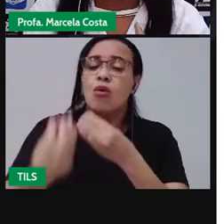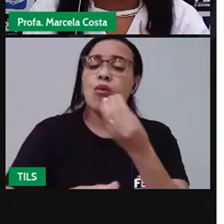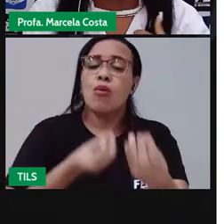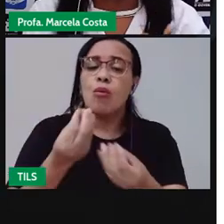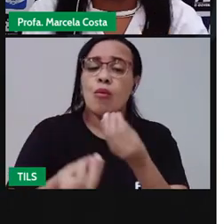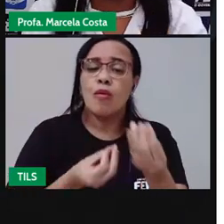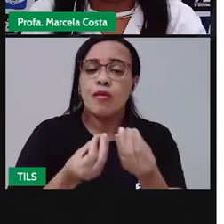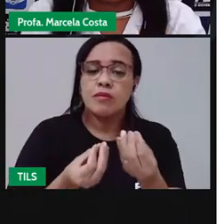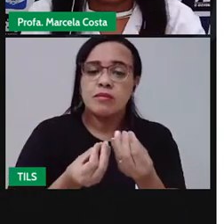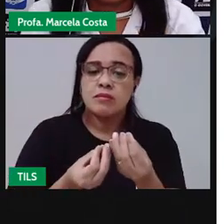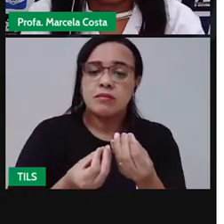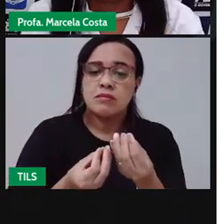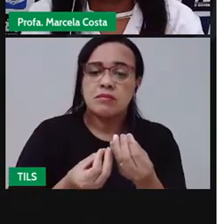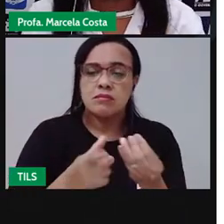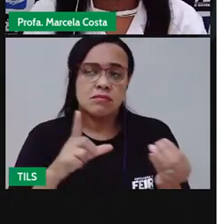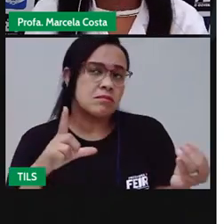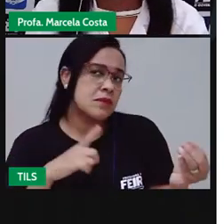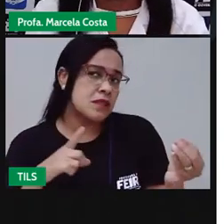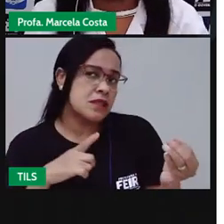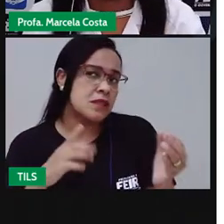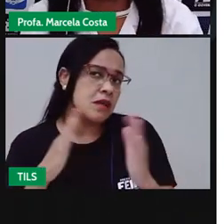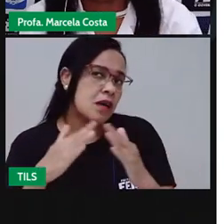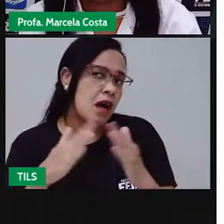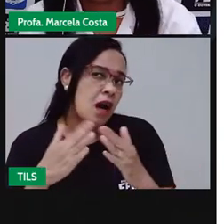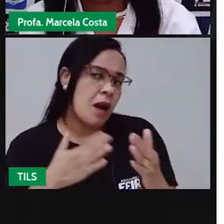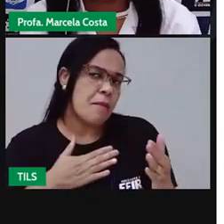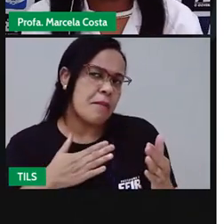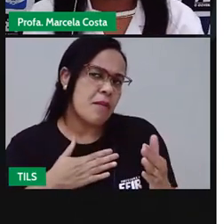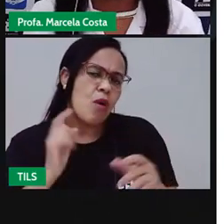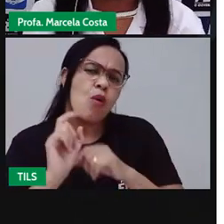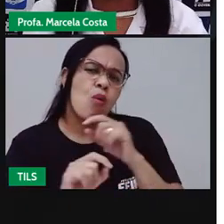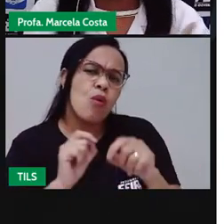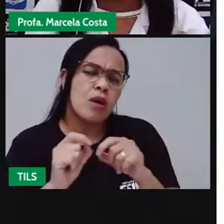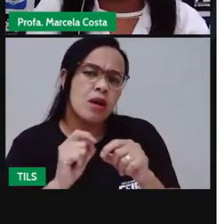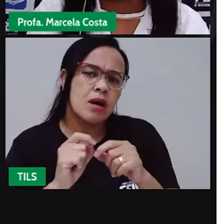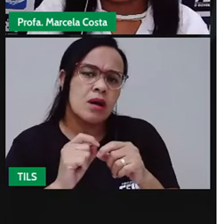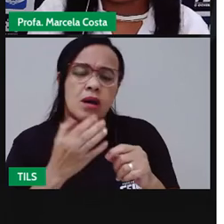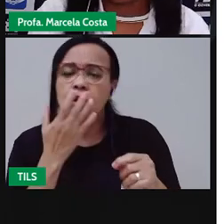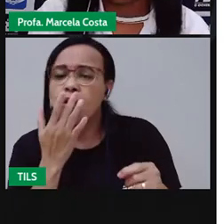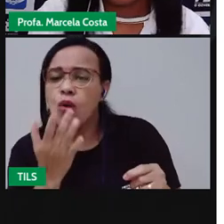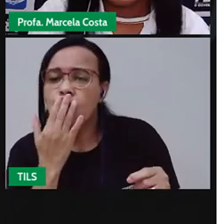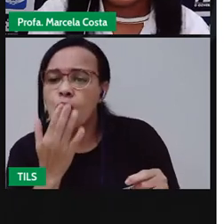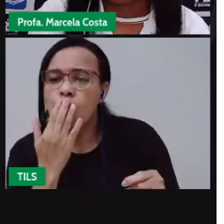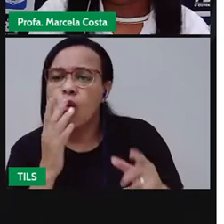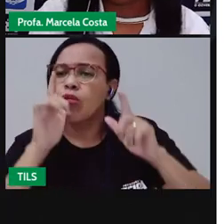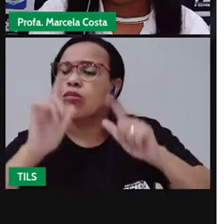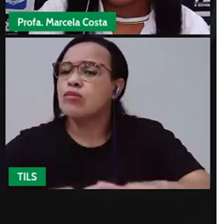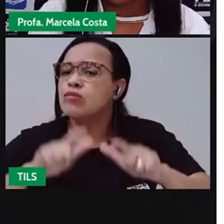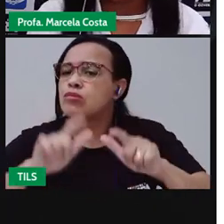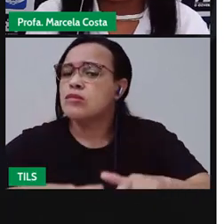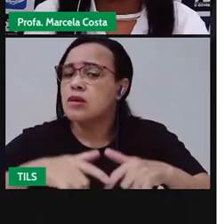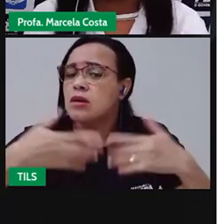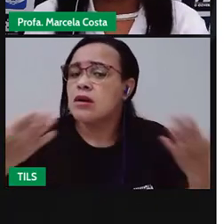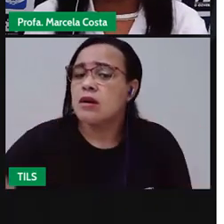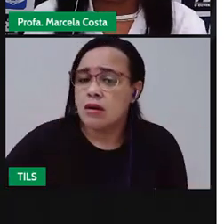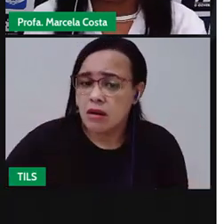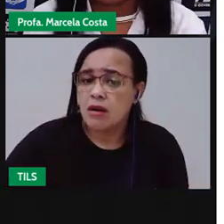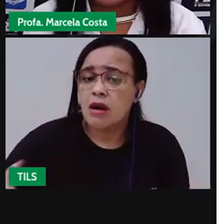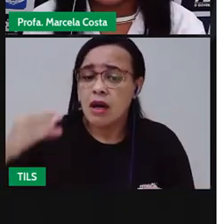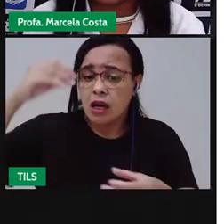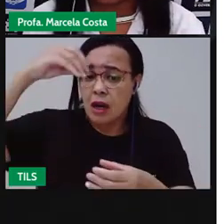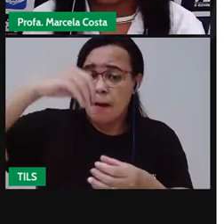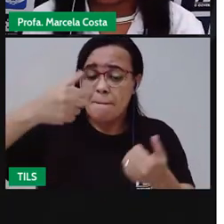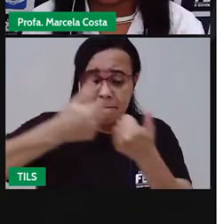Observando o que é que tem na casa, as cores, onde é que essa casa fica e o que é que tem